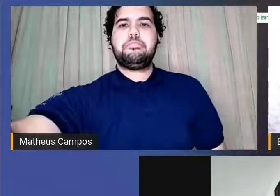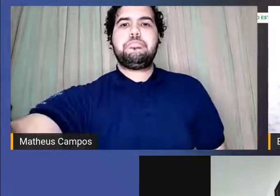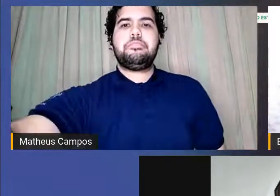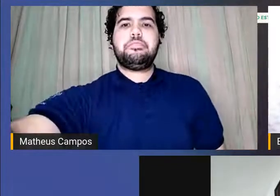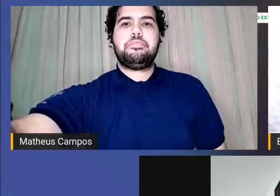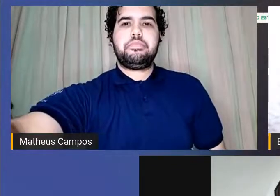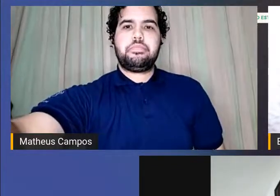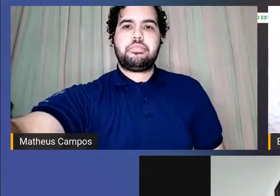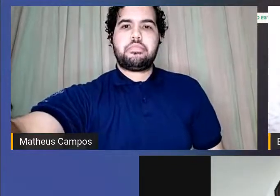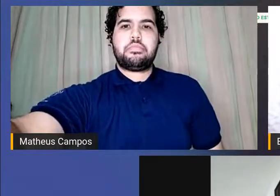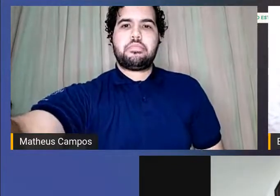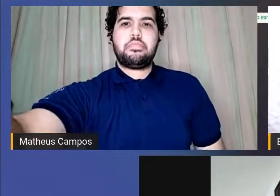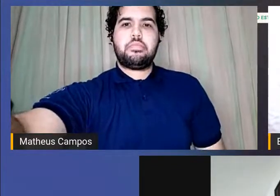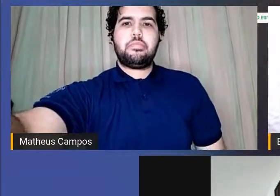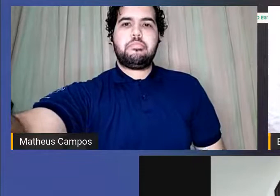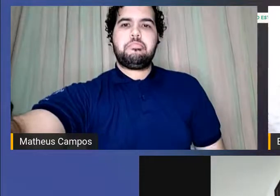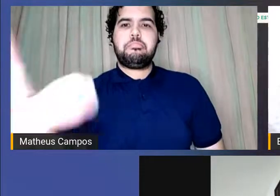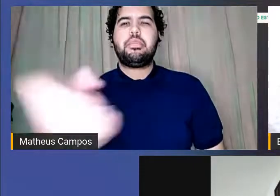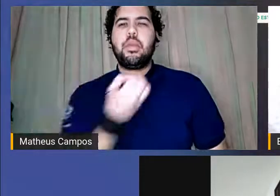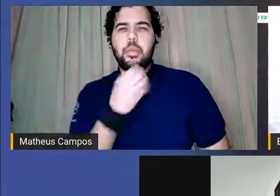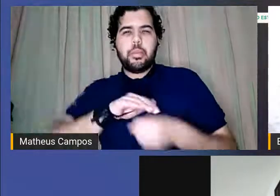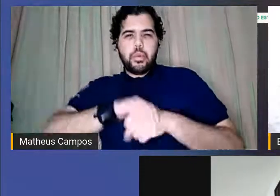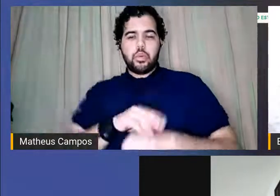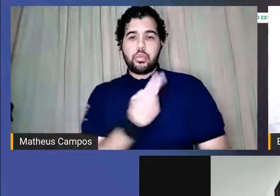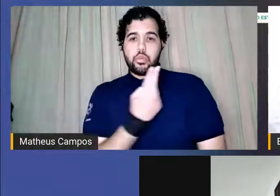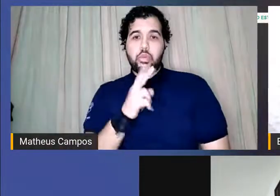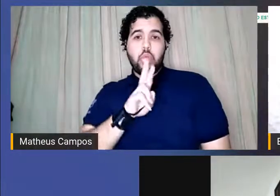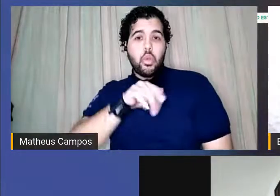Gente, boa noite. Eu sou Bruna Sonache.